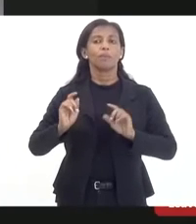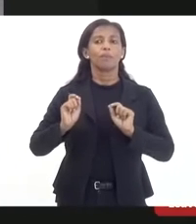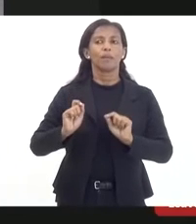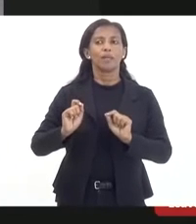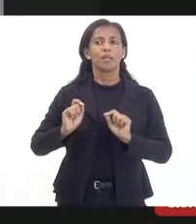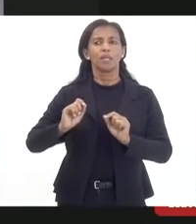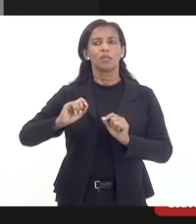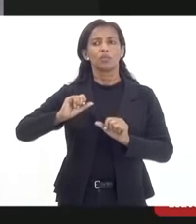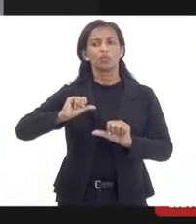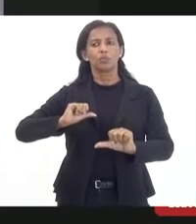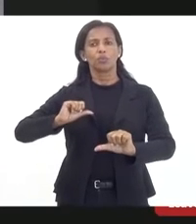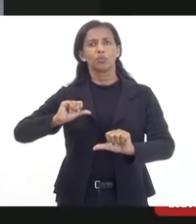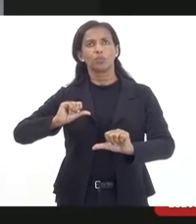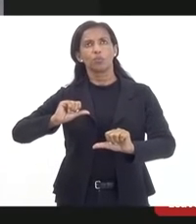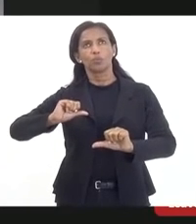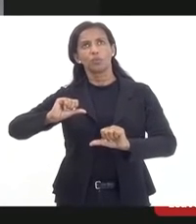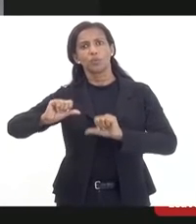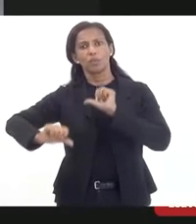uma coisa